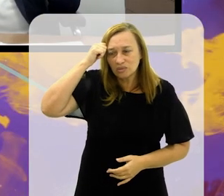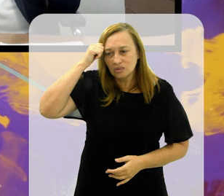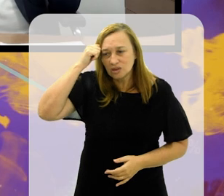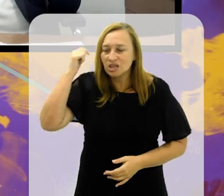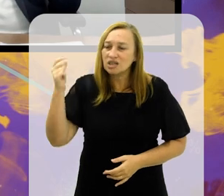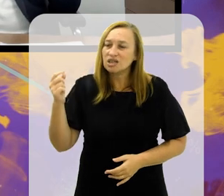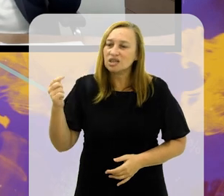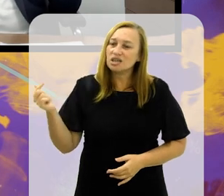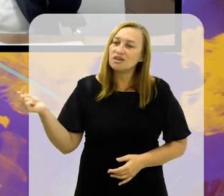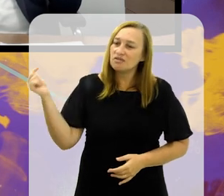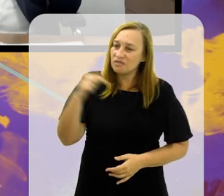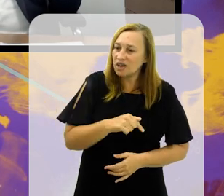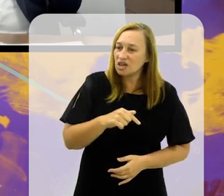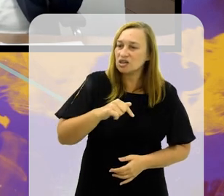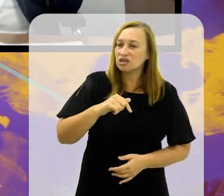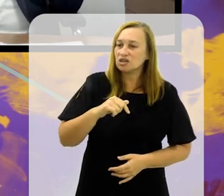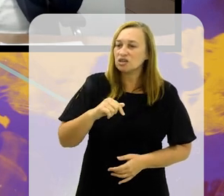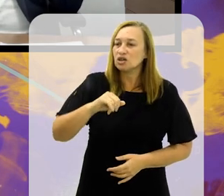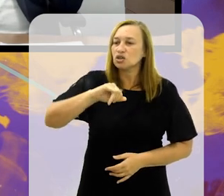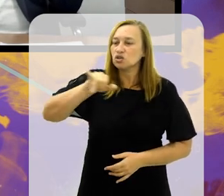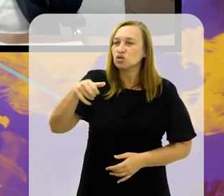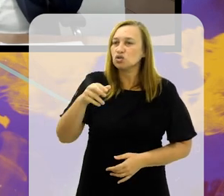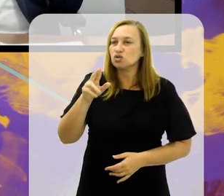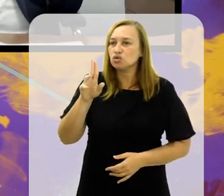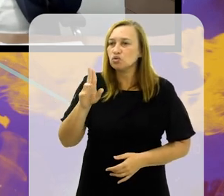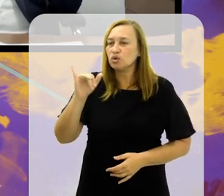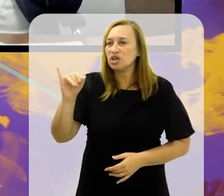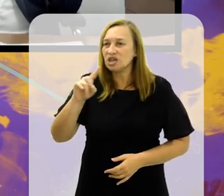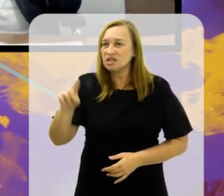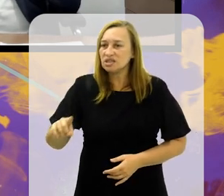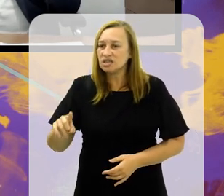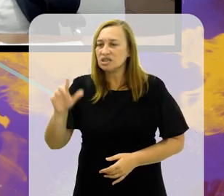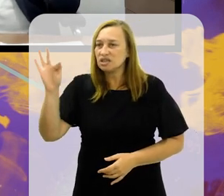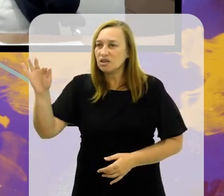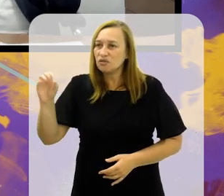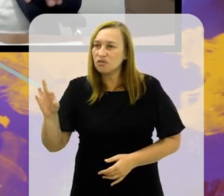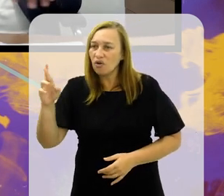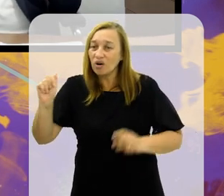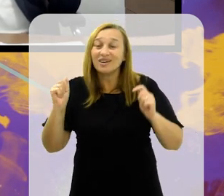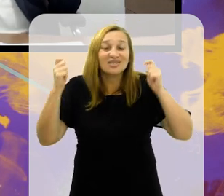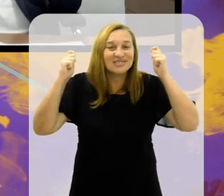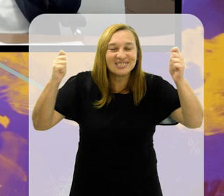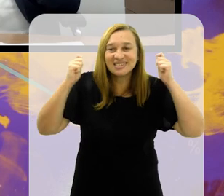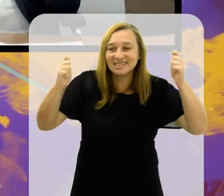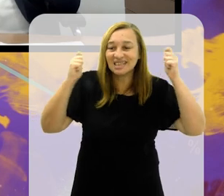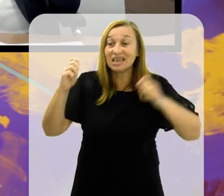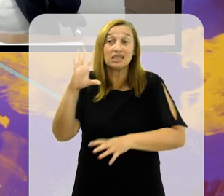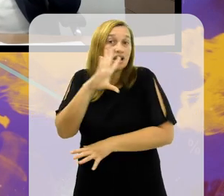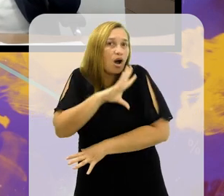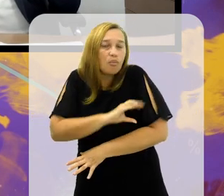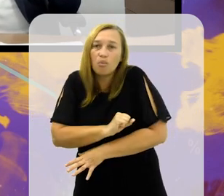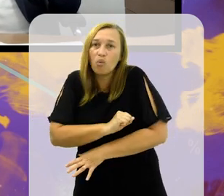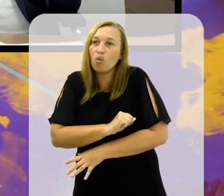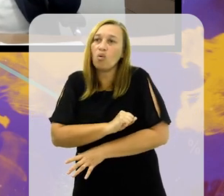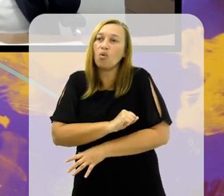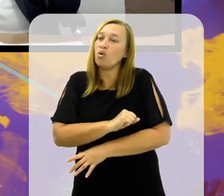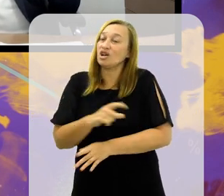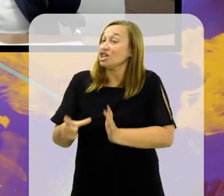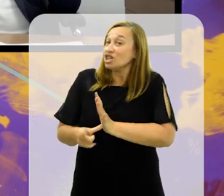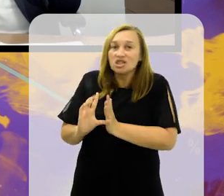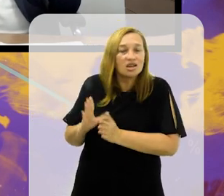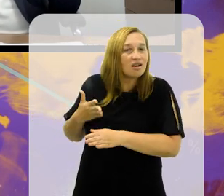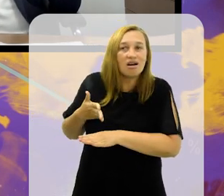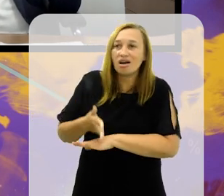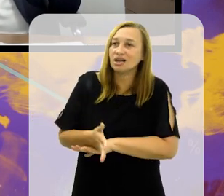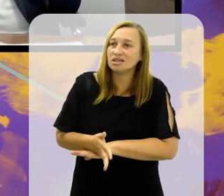vem de juiz de fora a cada jogo para poder torcer, chega horas antes. Então, essa